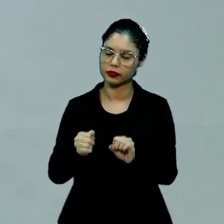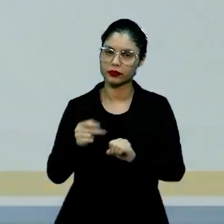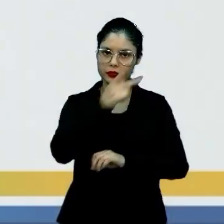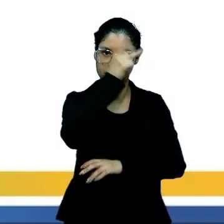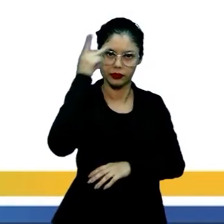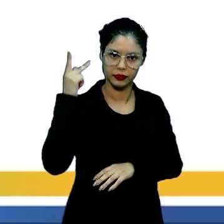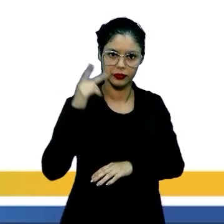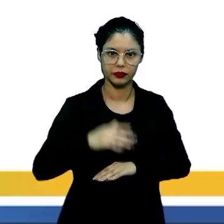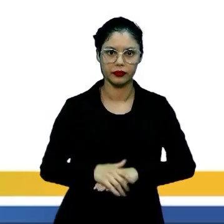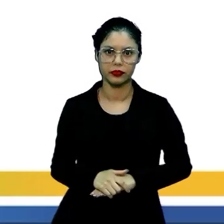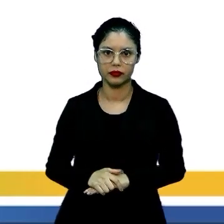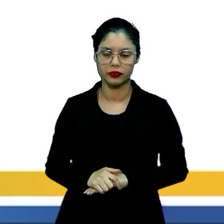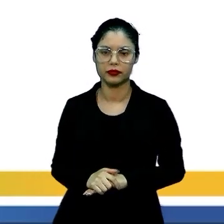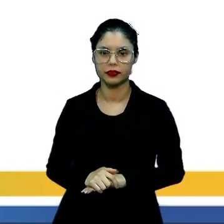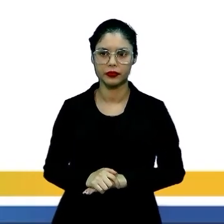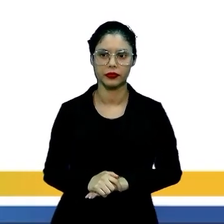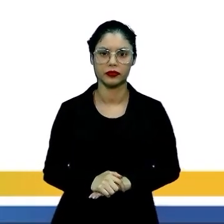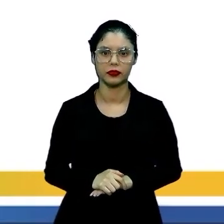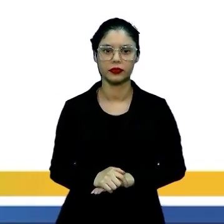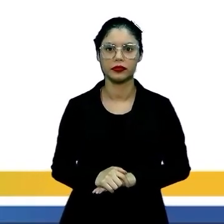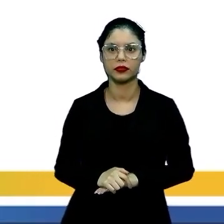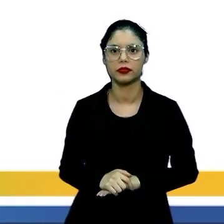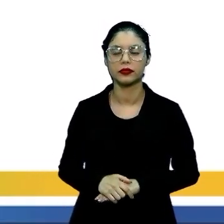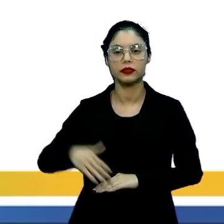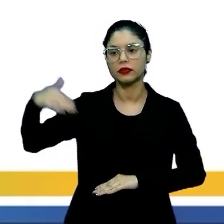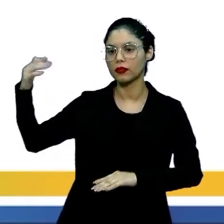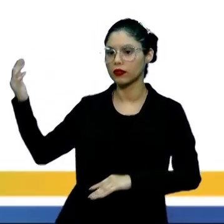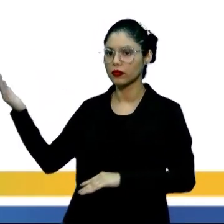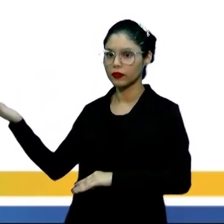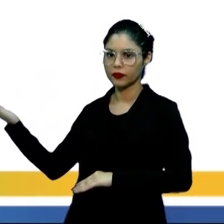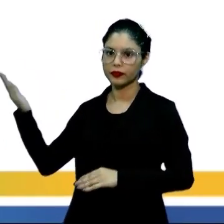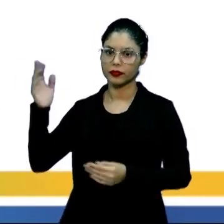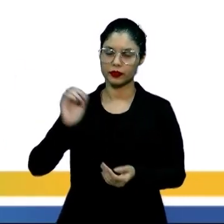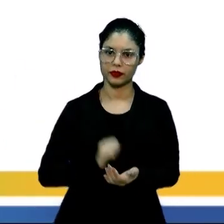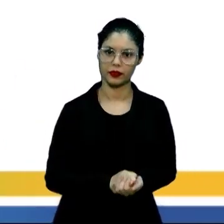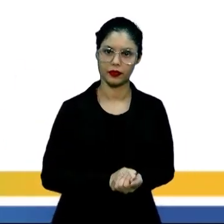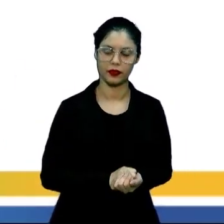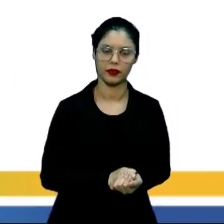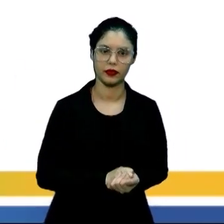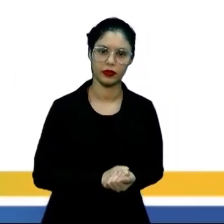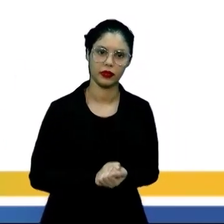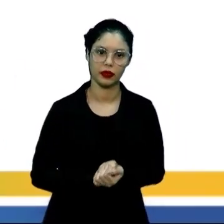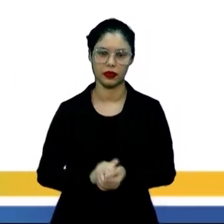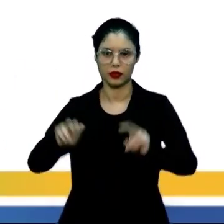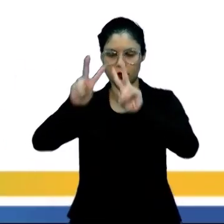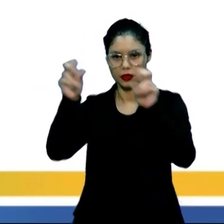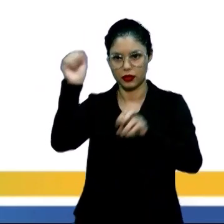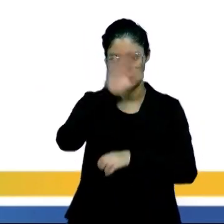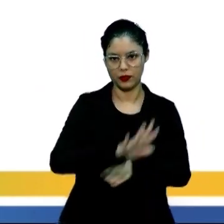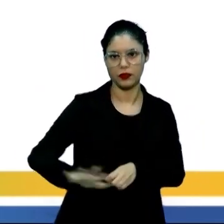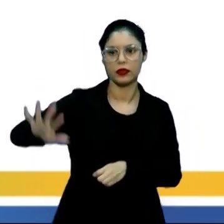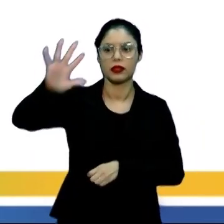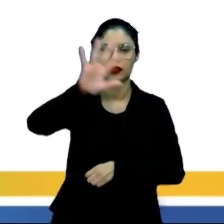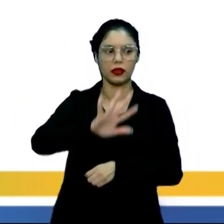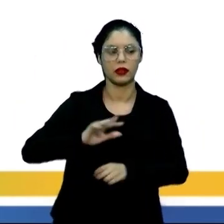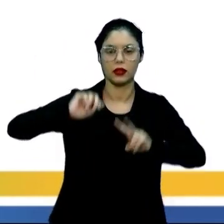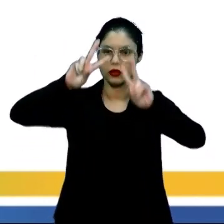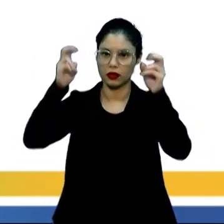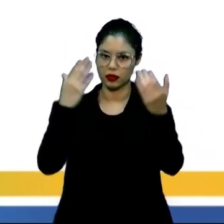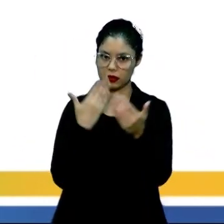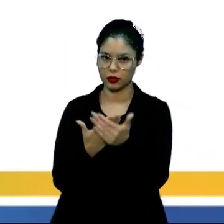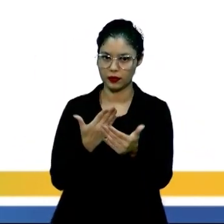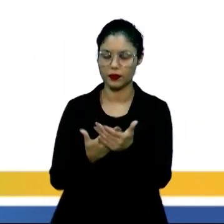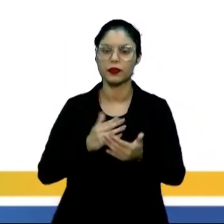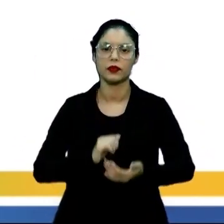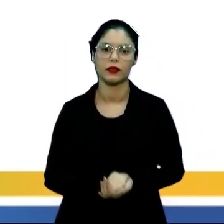indivíduo. Tranquilo? A gente conseguindo compreender isso, a gente vai fazer só aquele amparato geral do que a gente abordou na aula de